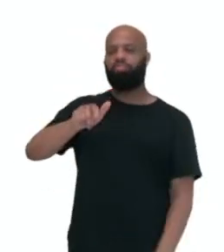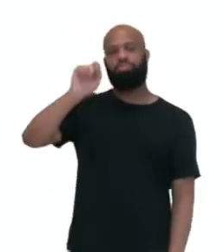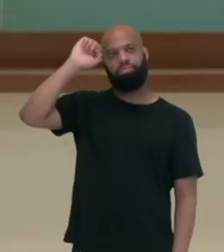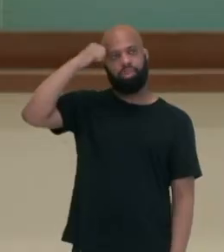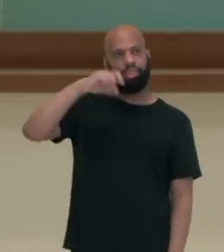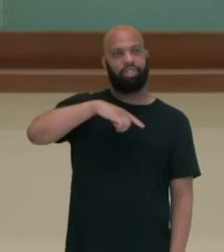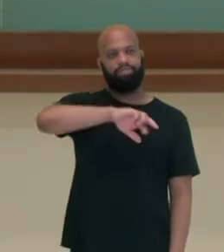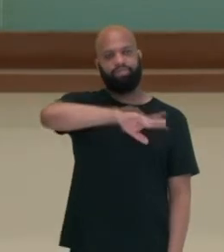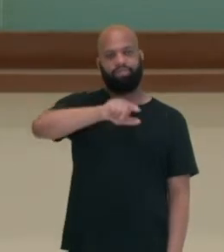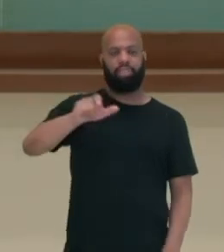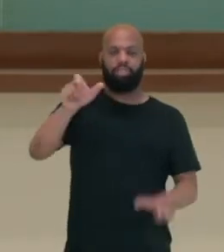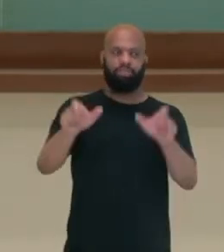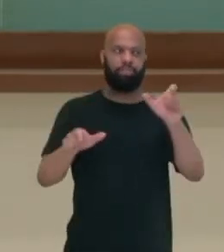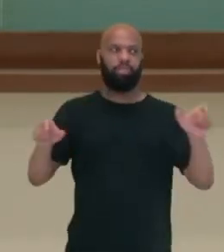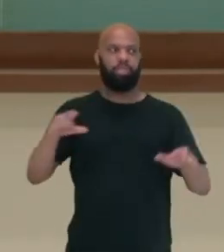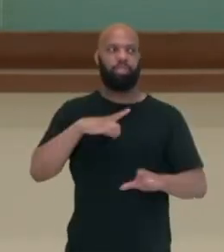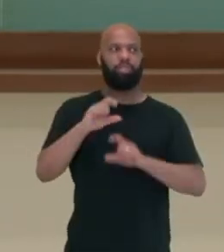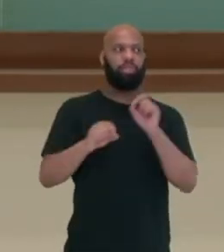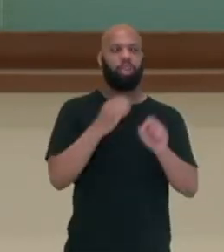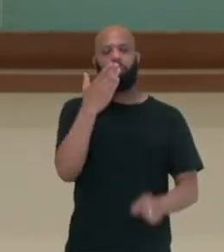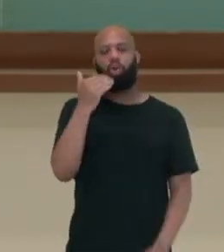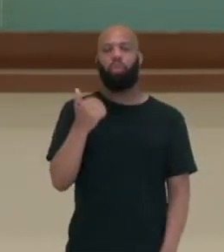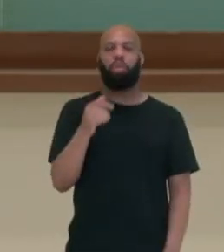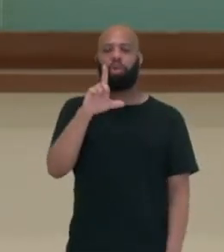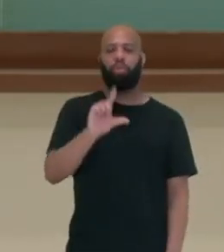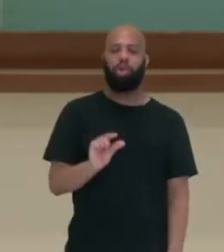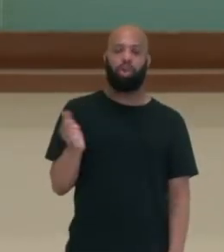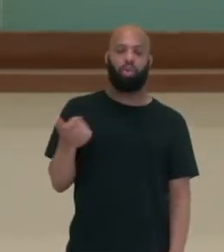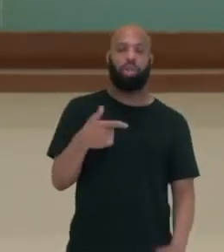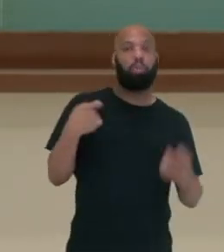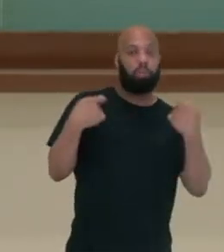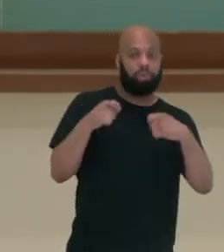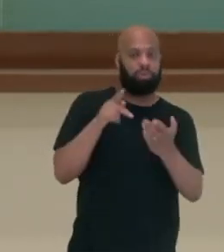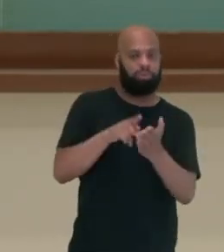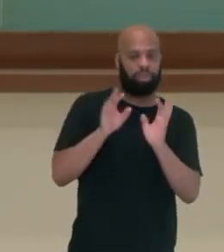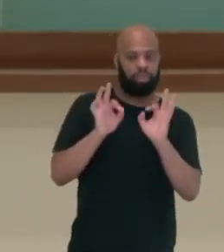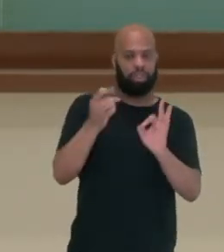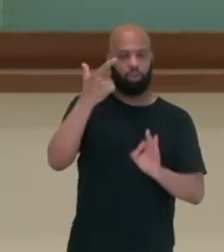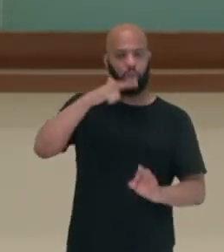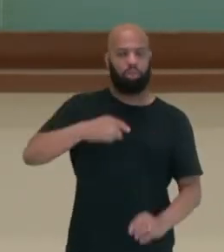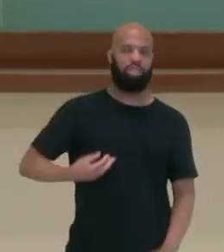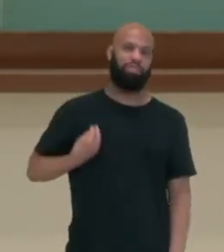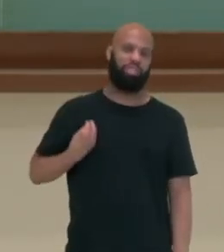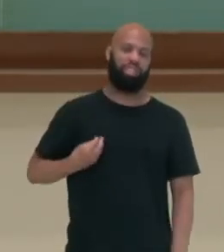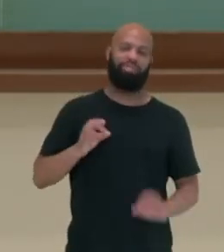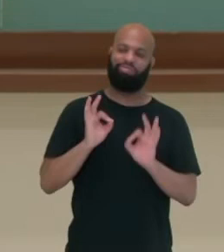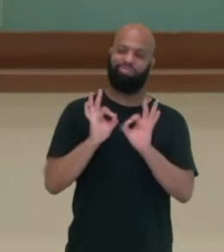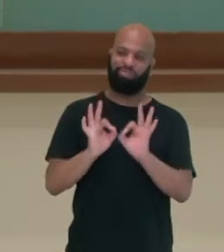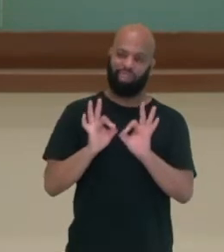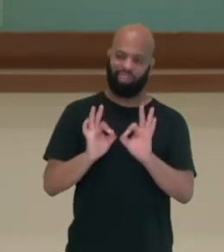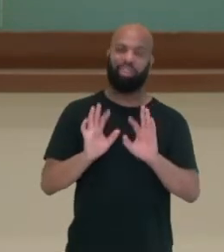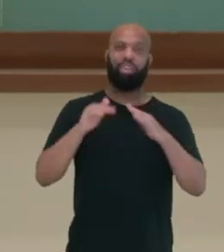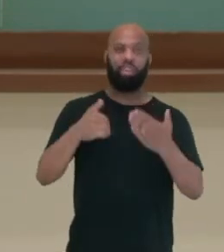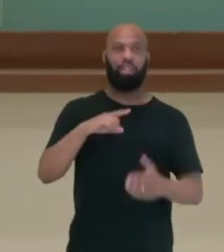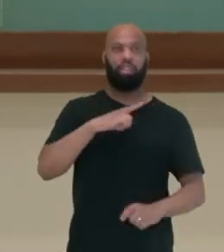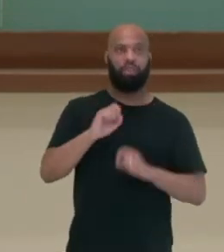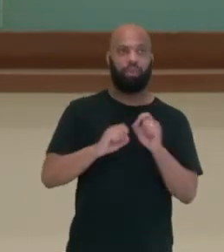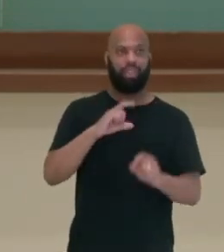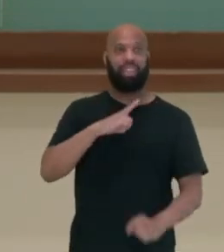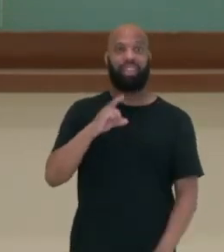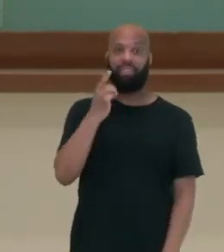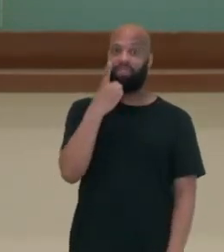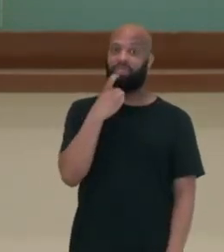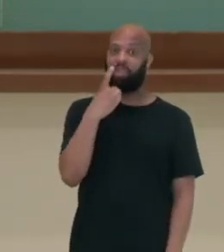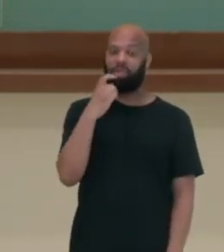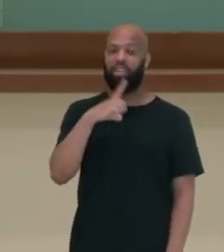pessoas que estão comendo menos do que o suficiente para sobreviver, né? Então repare que as partes em vermelho são